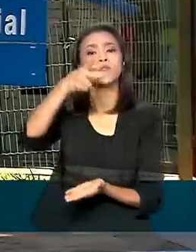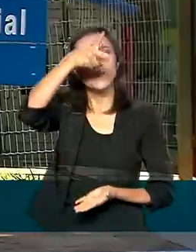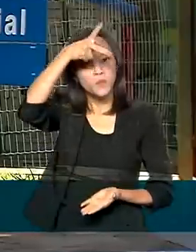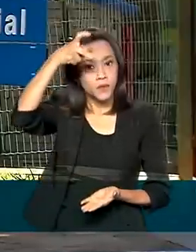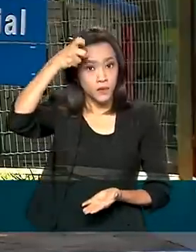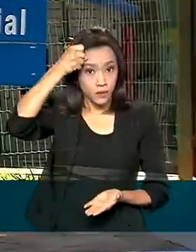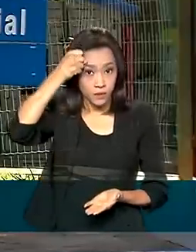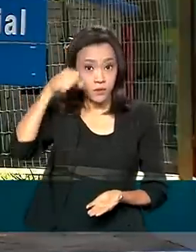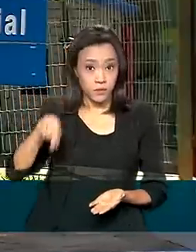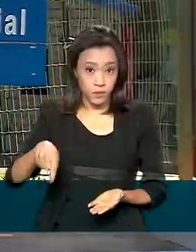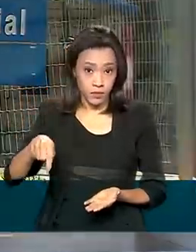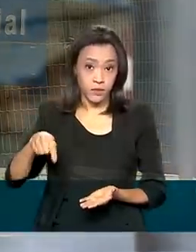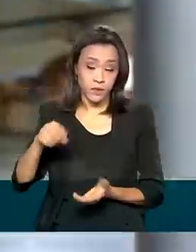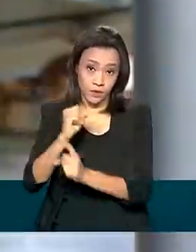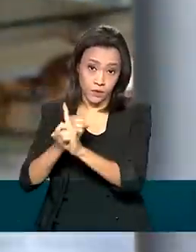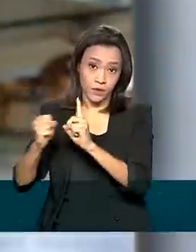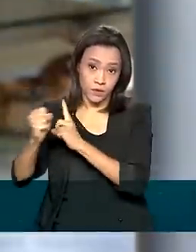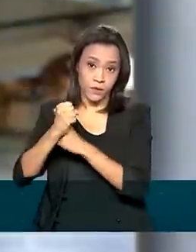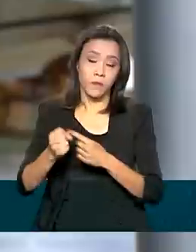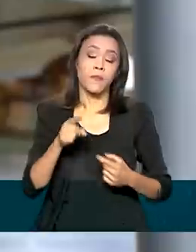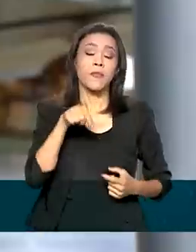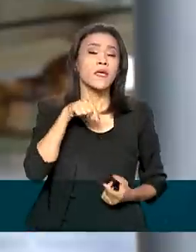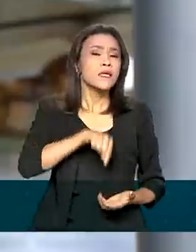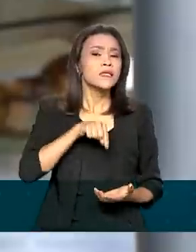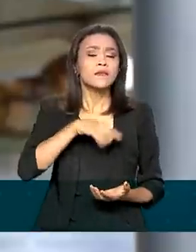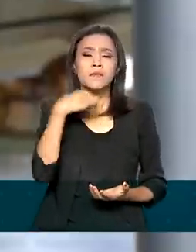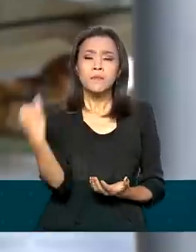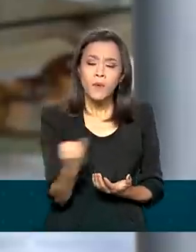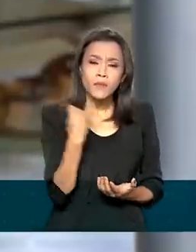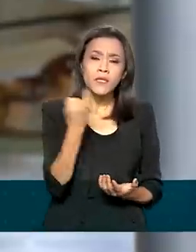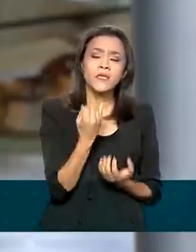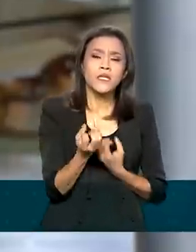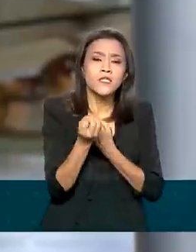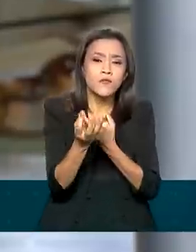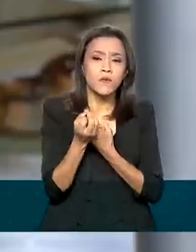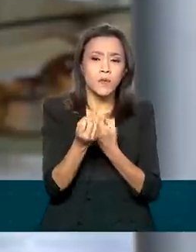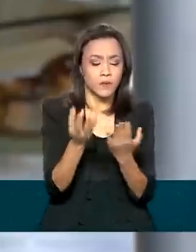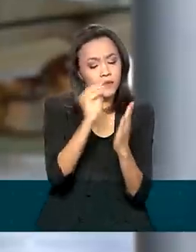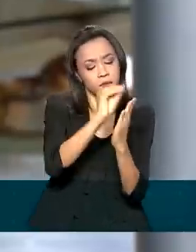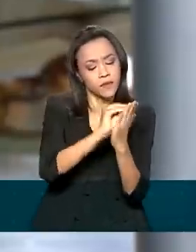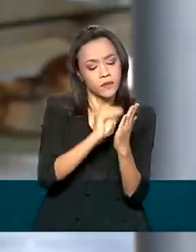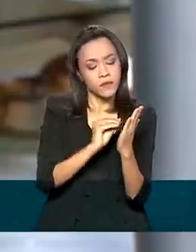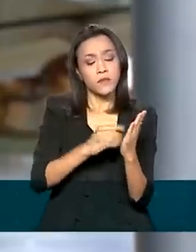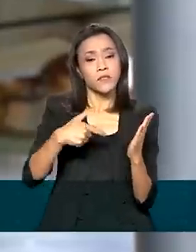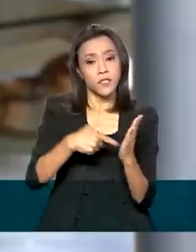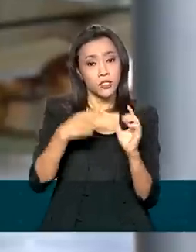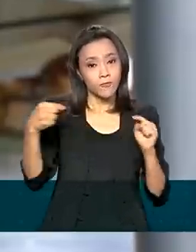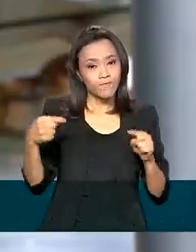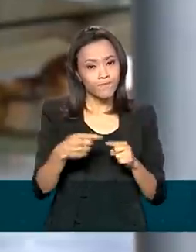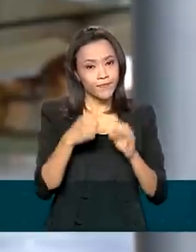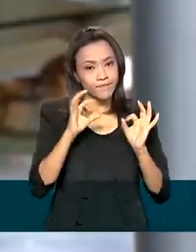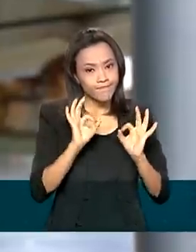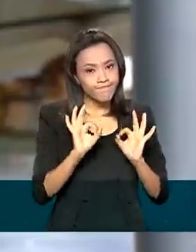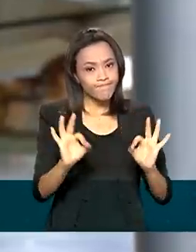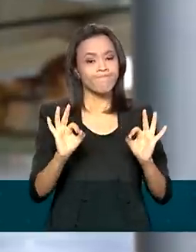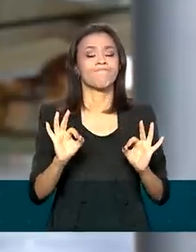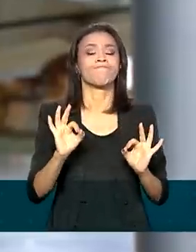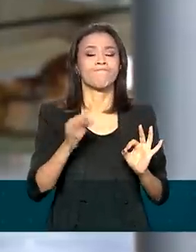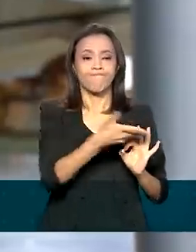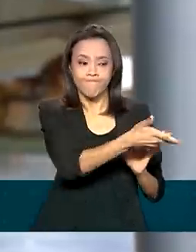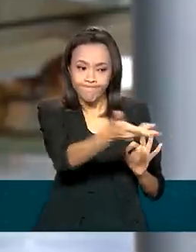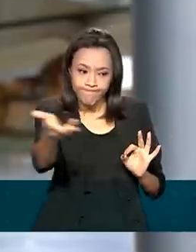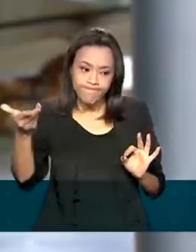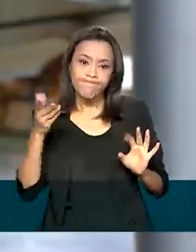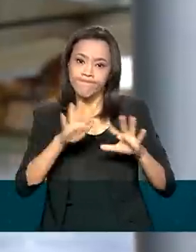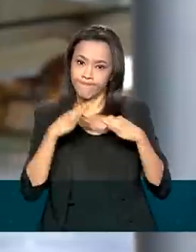atualização, né, Renata, é fundamental para garantir que as informações do Cadastro Único estejam de acordo com a realidade das